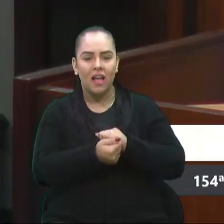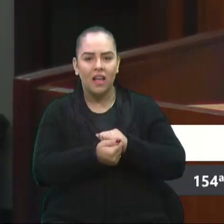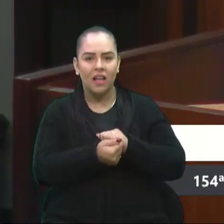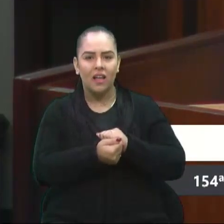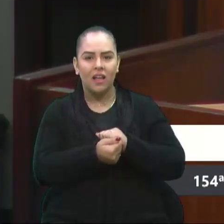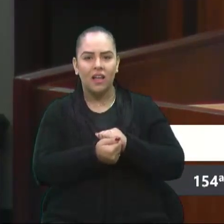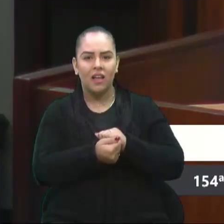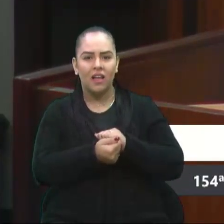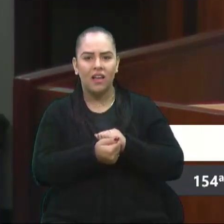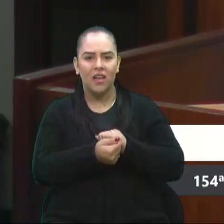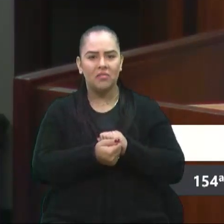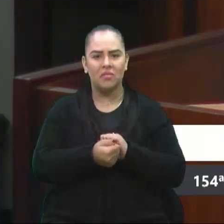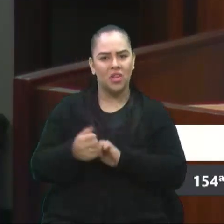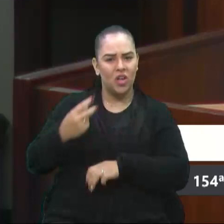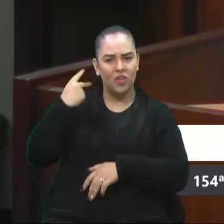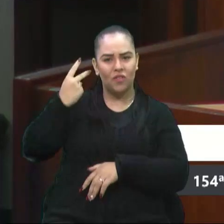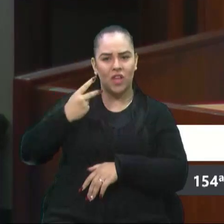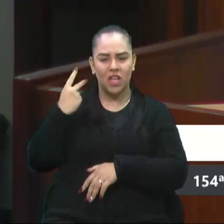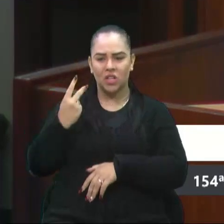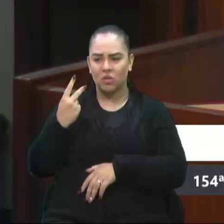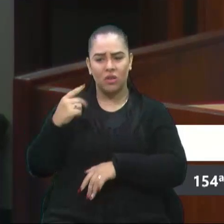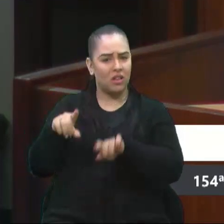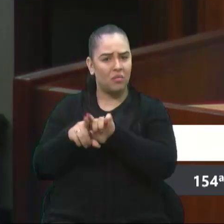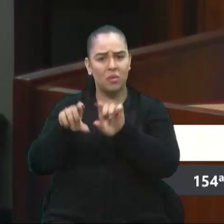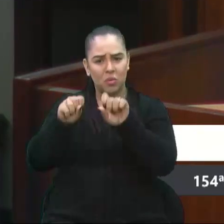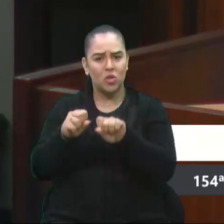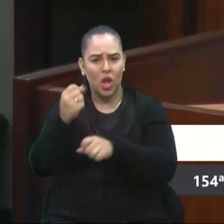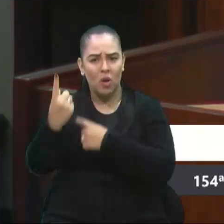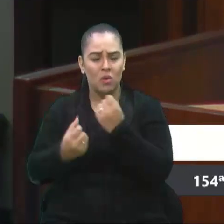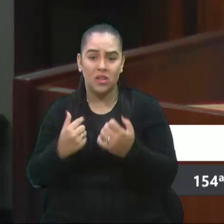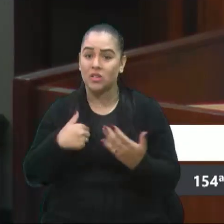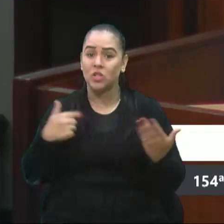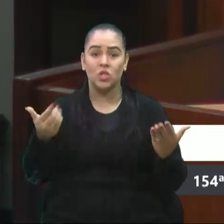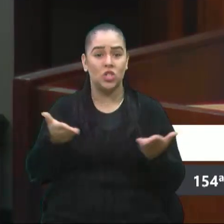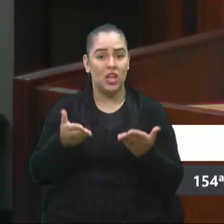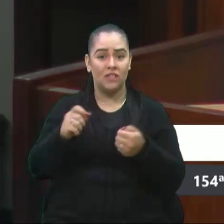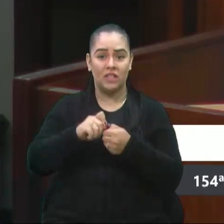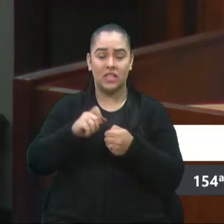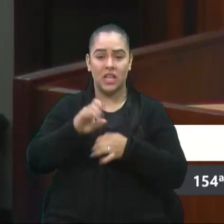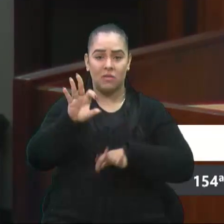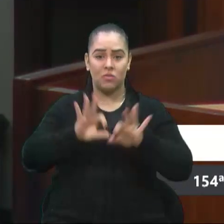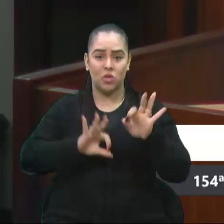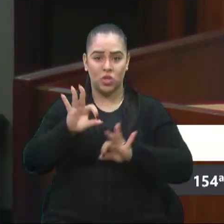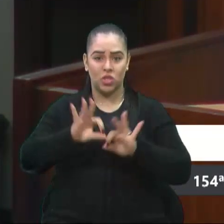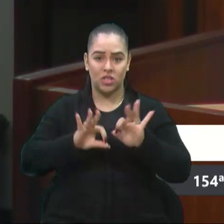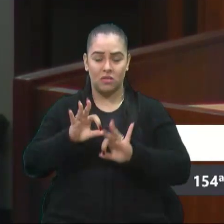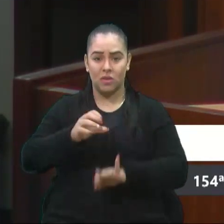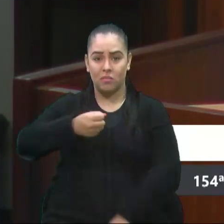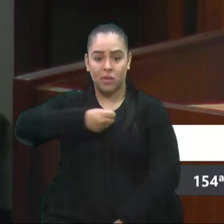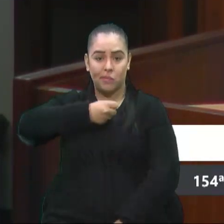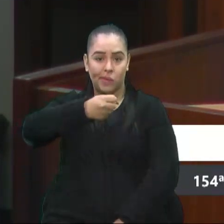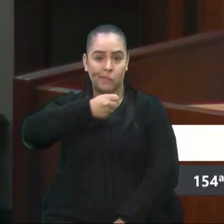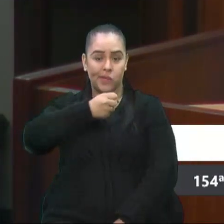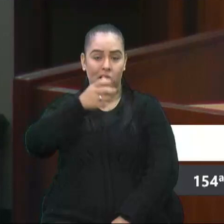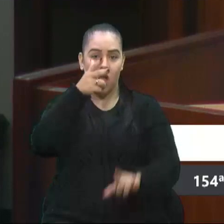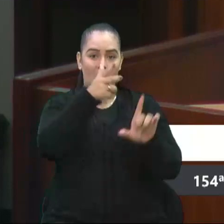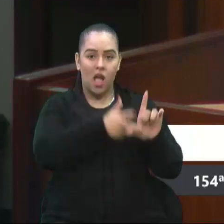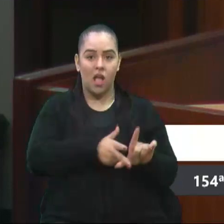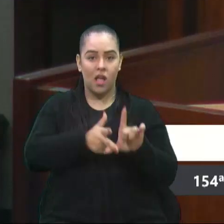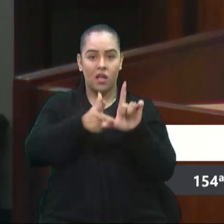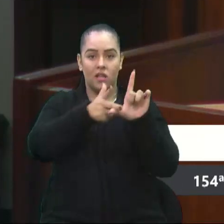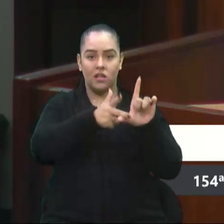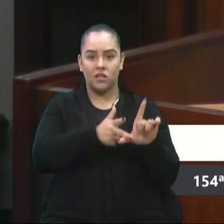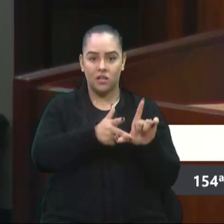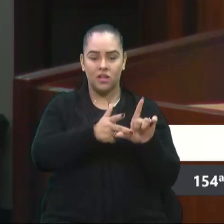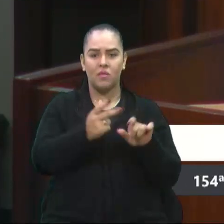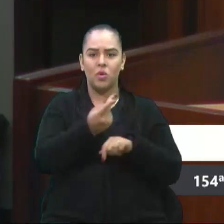Vereador, talvez, outro é hostilizado por outro. Eu já fiz um projeto para os repórteres cinematográficos, que a classe veio